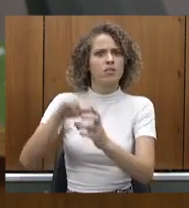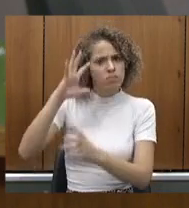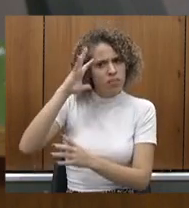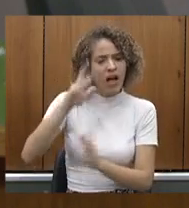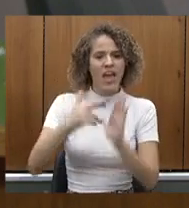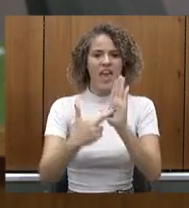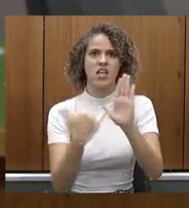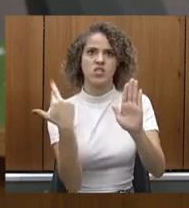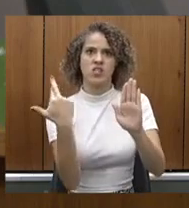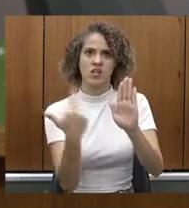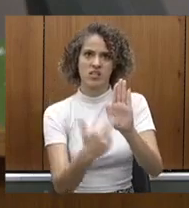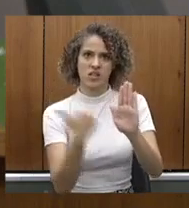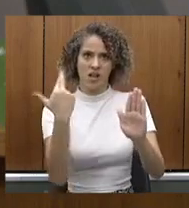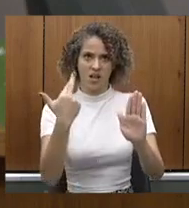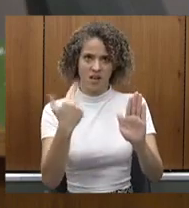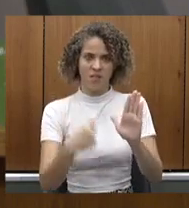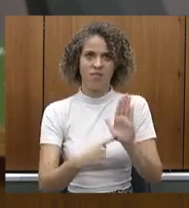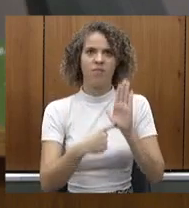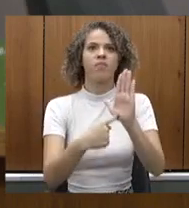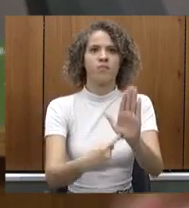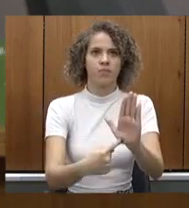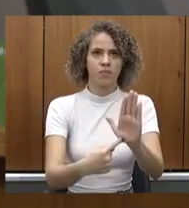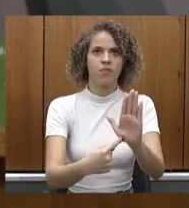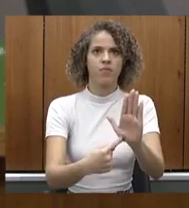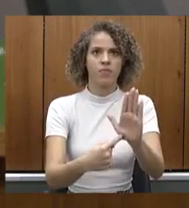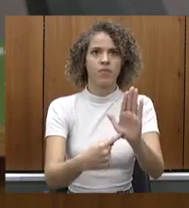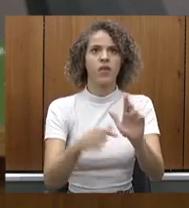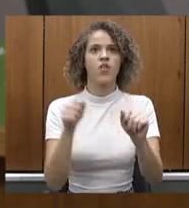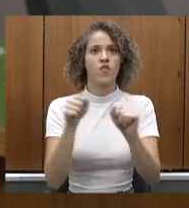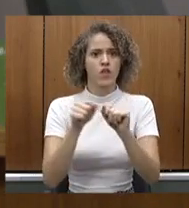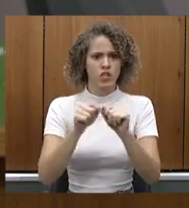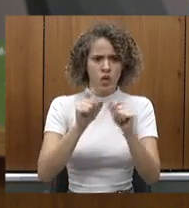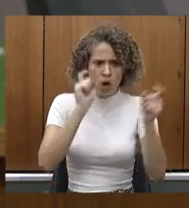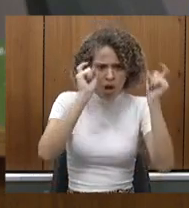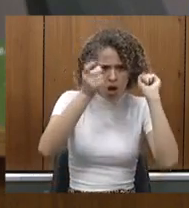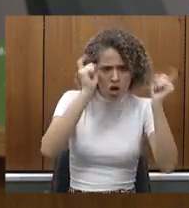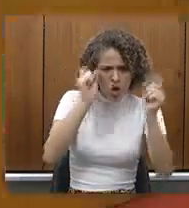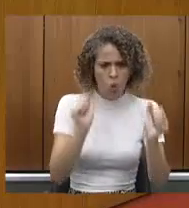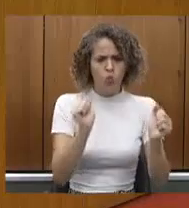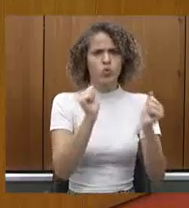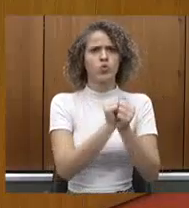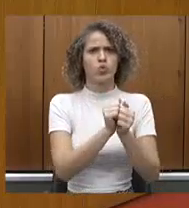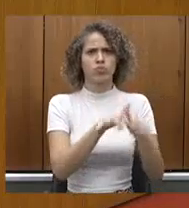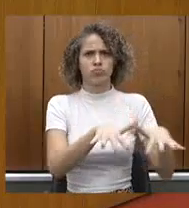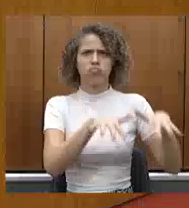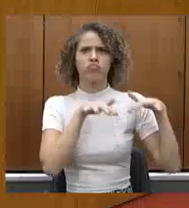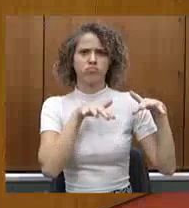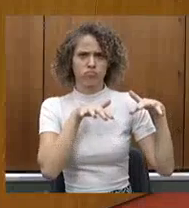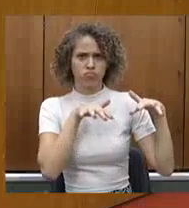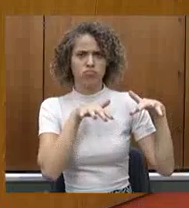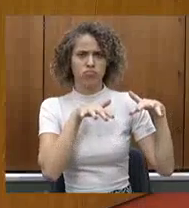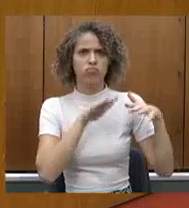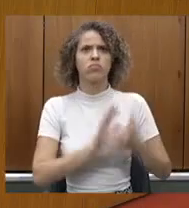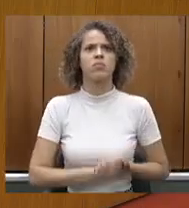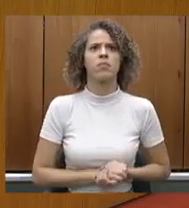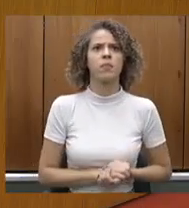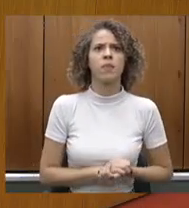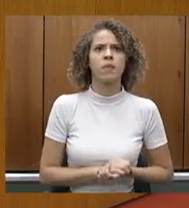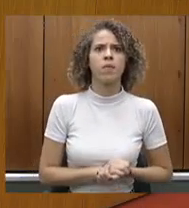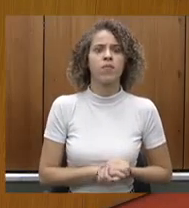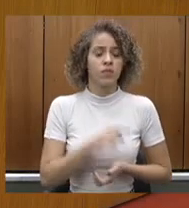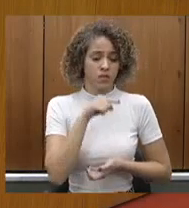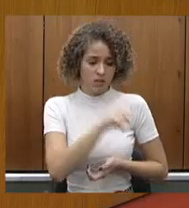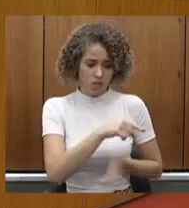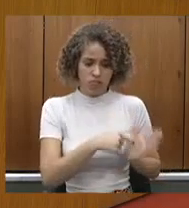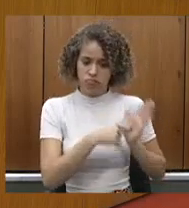cardíaca, das OPMs, que a gente fez uma reunião juntos com os grandes cirurgiões cardíacos do Estado e eles deixaram